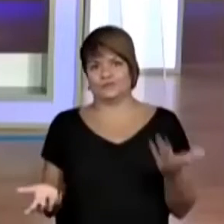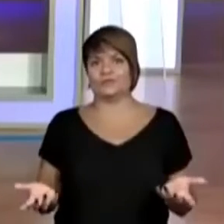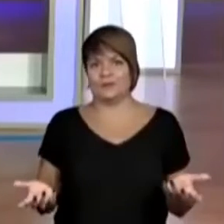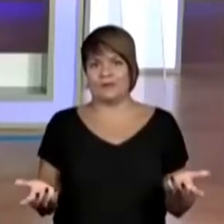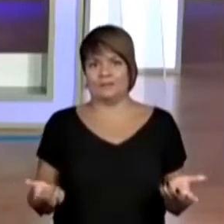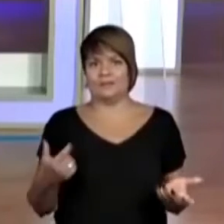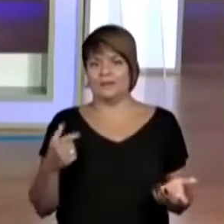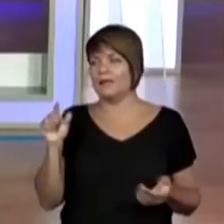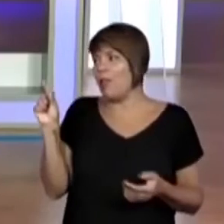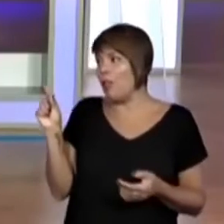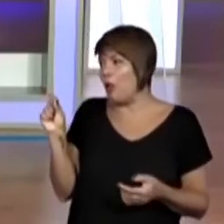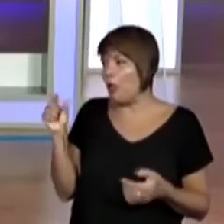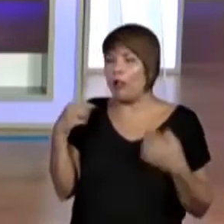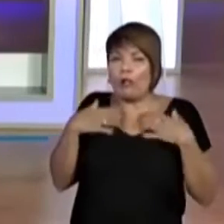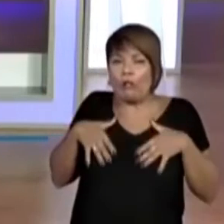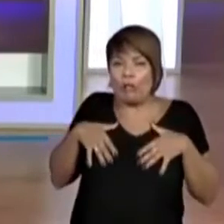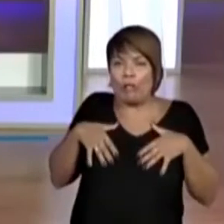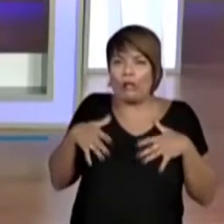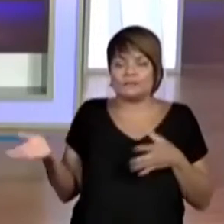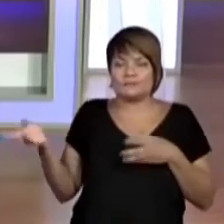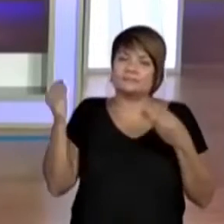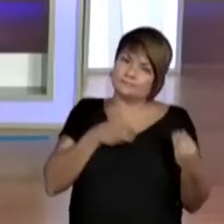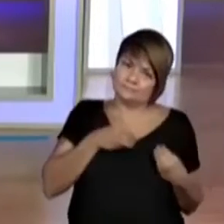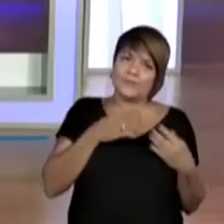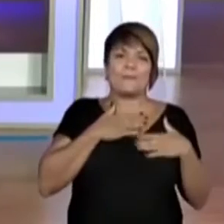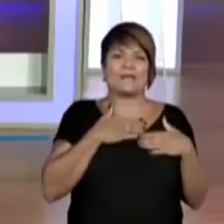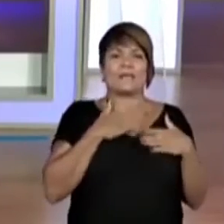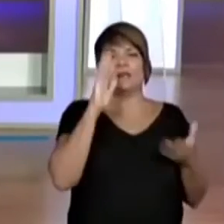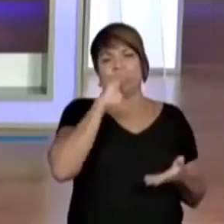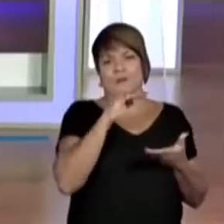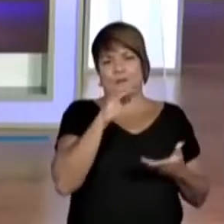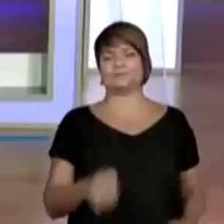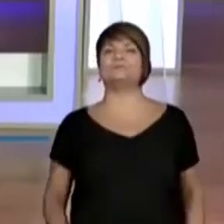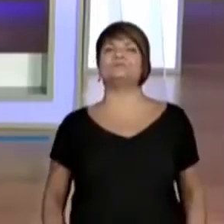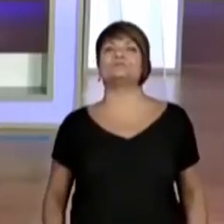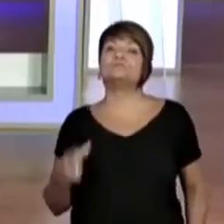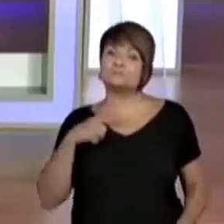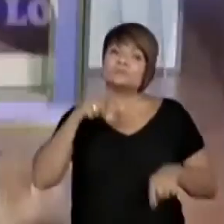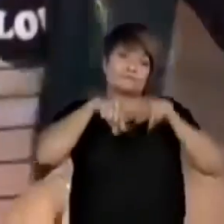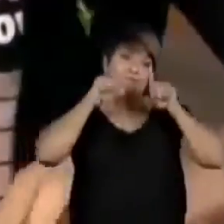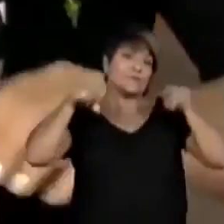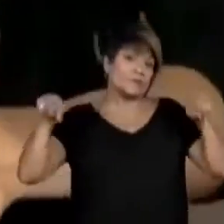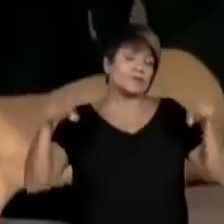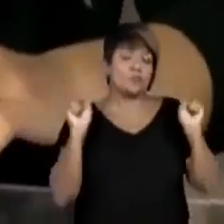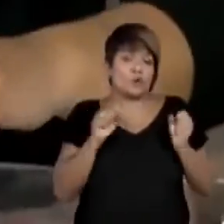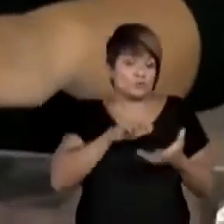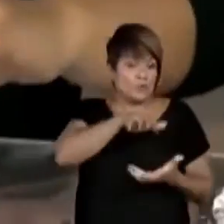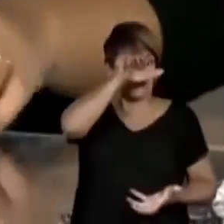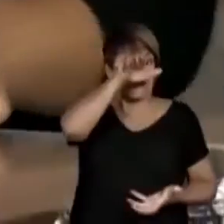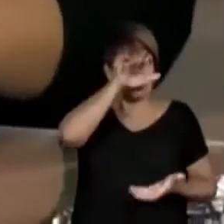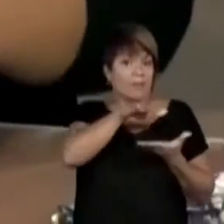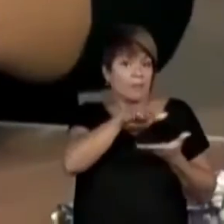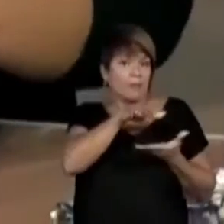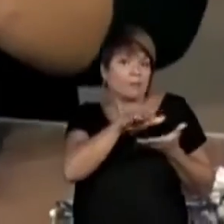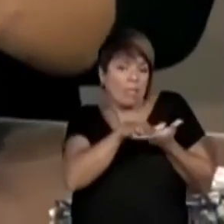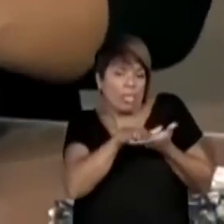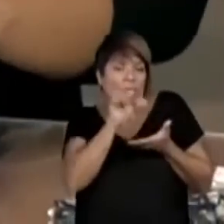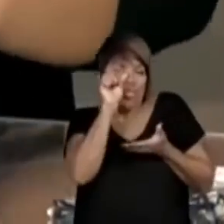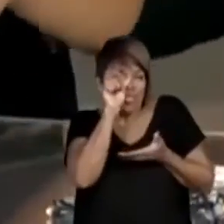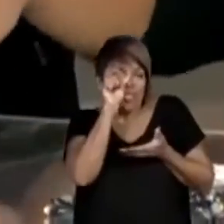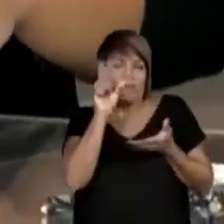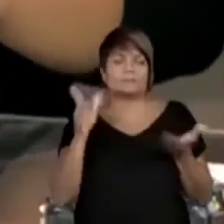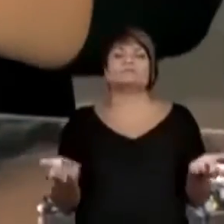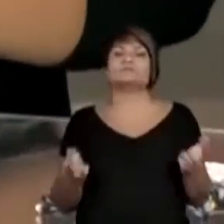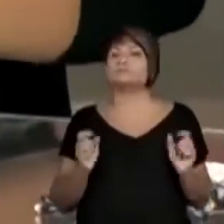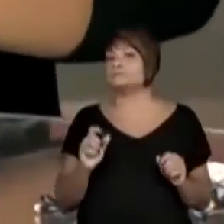pedi a roupinha dele, que eu acho que vai ficar mais bonitinha na minha. E também existe essa variação, tá? Você pode fazer ela um pouco maior, um pouco menor.